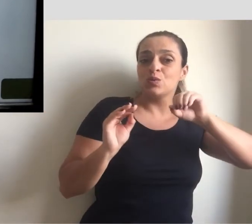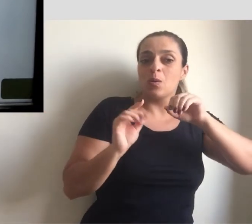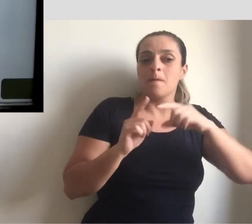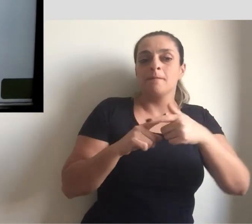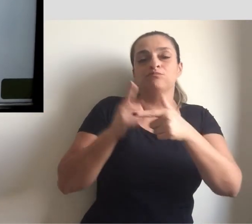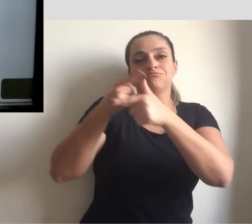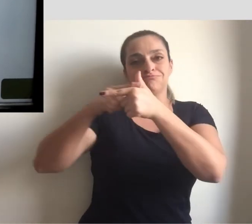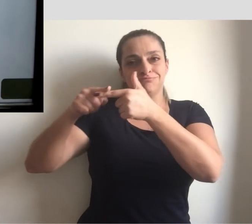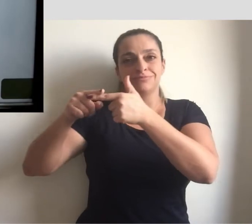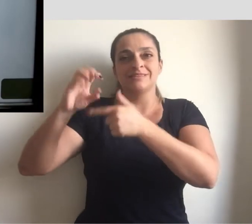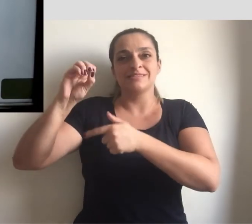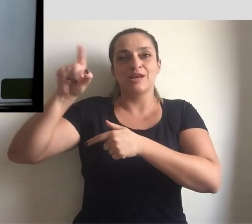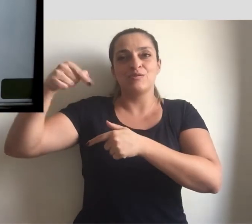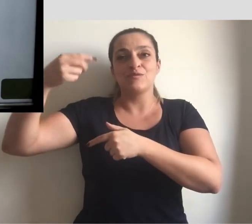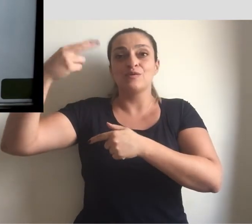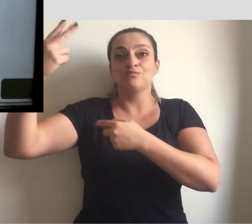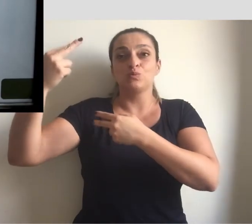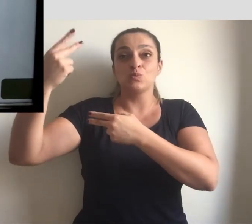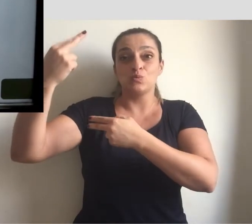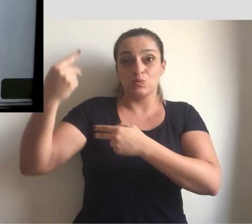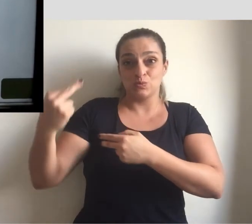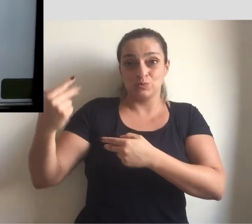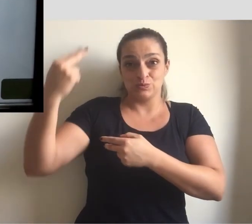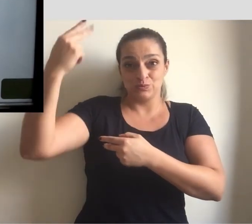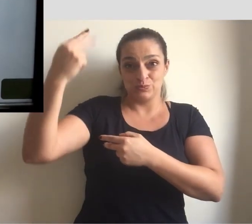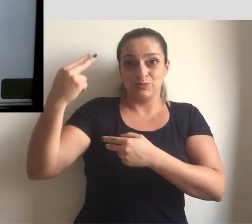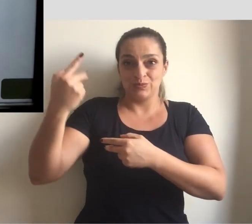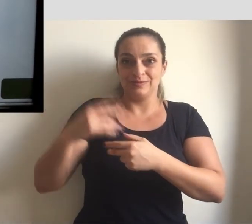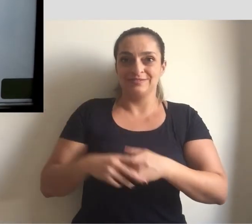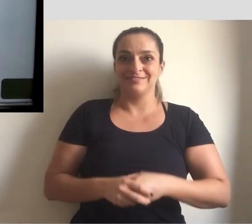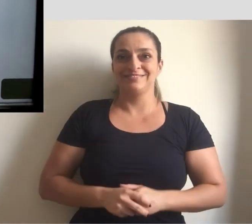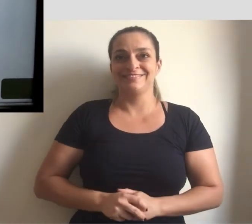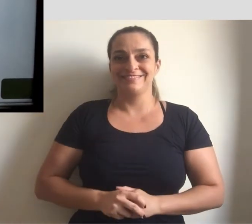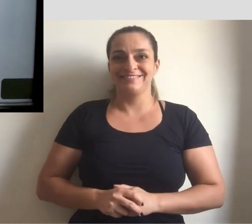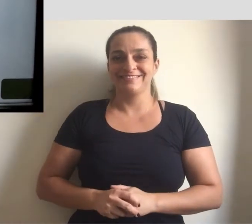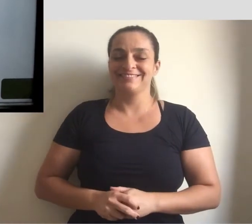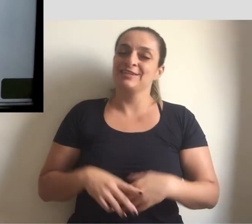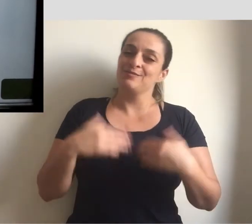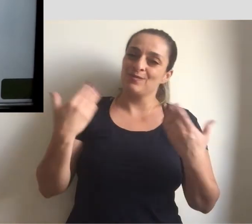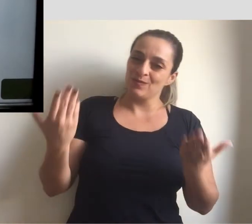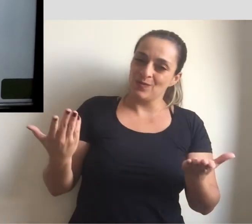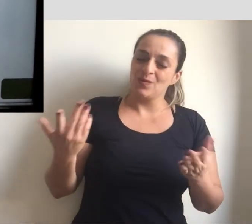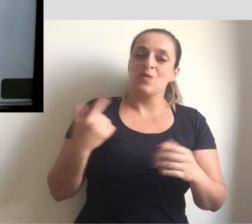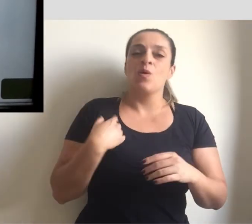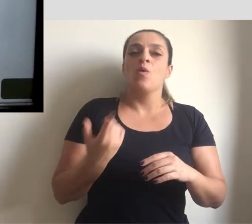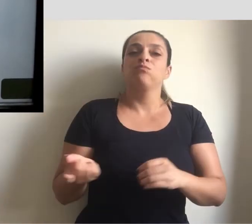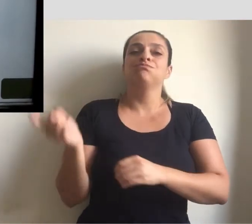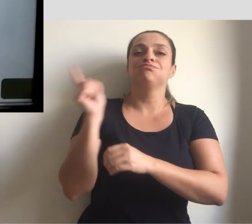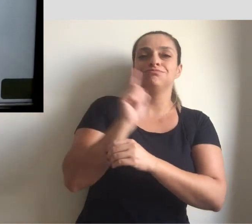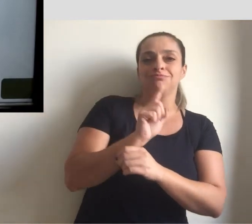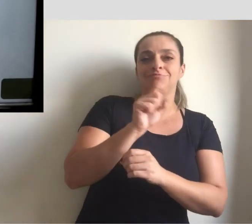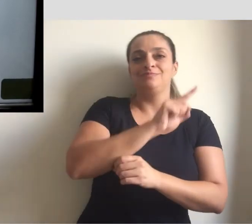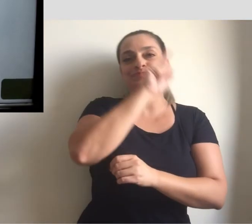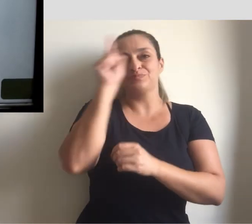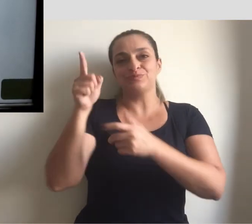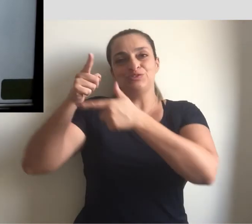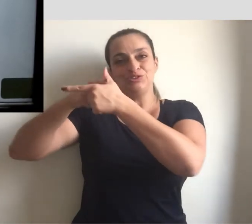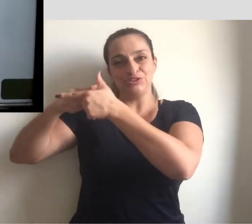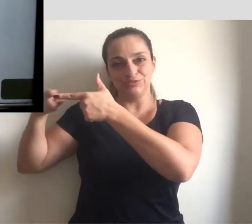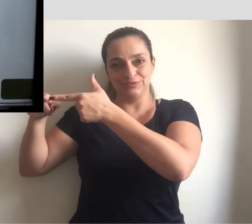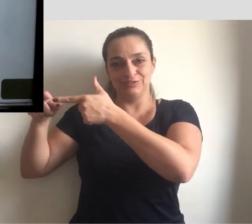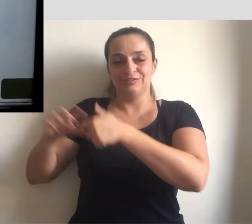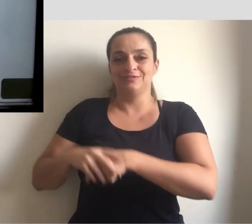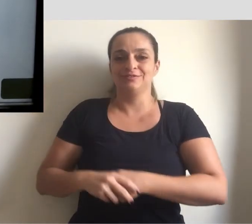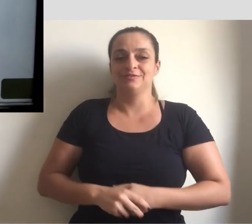por 1 sobre 0,3 dos dois membros da equação. Em outras palavras, eu vou passar o 0,3 para lá, dividindo.